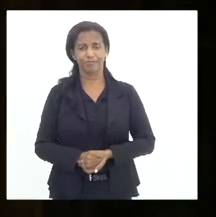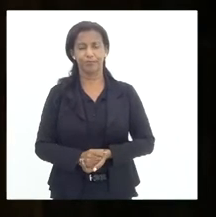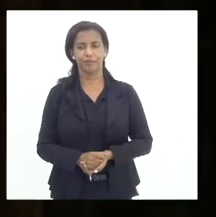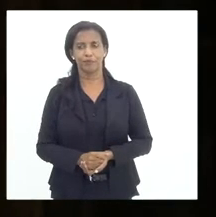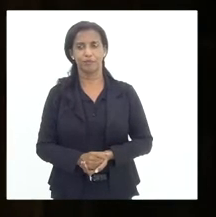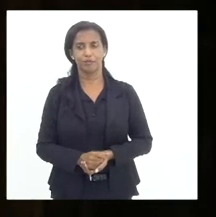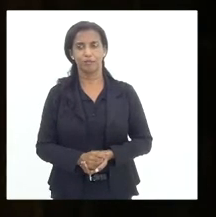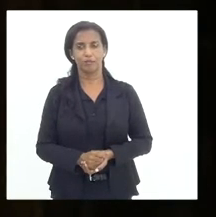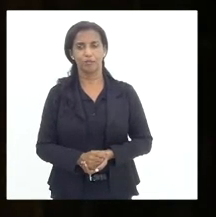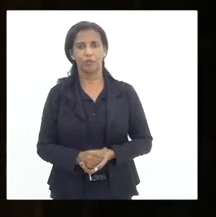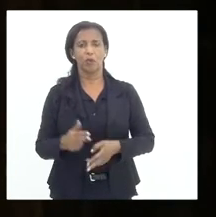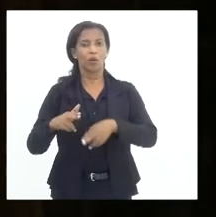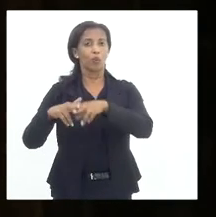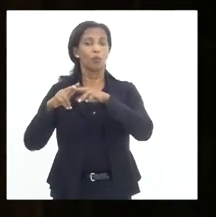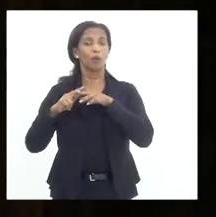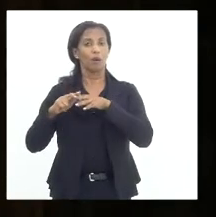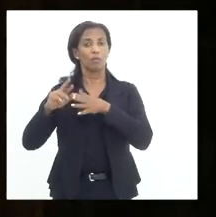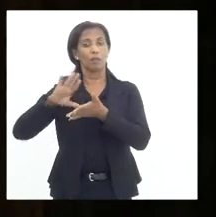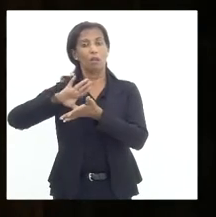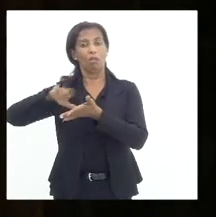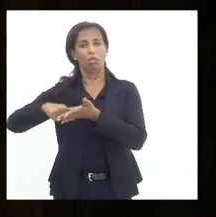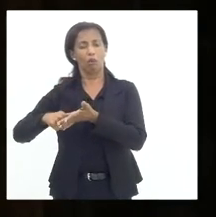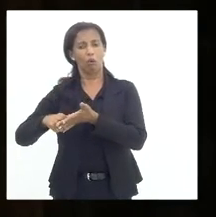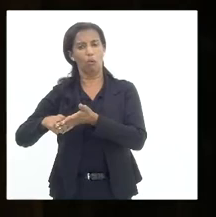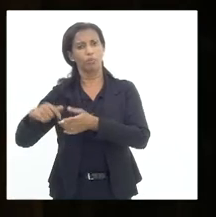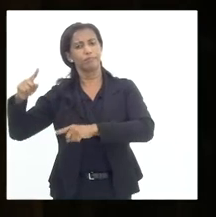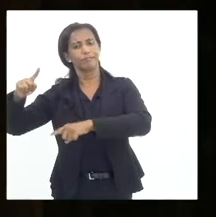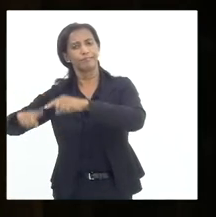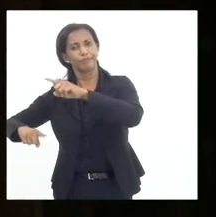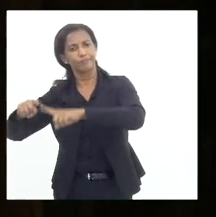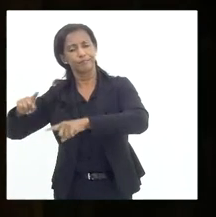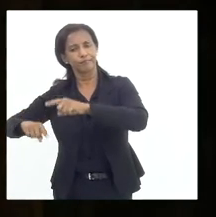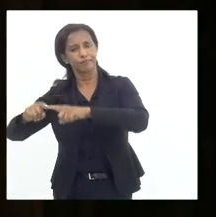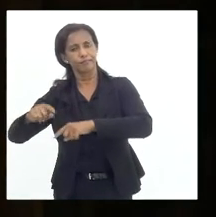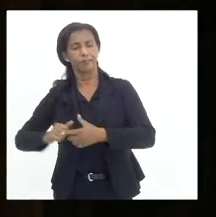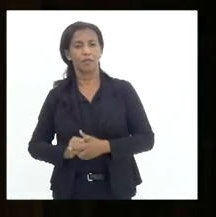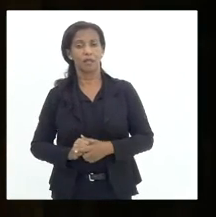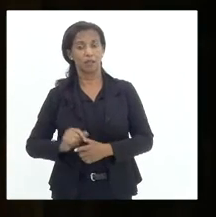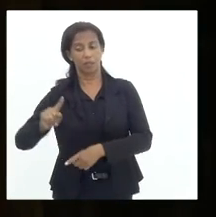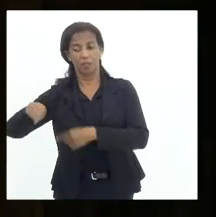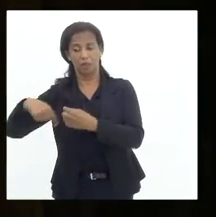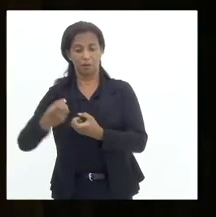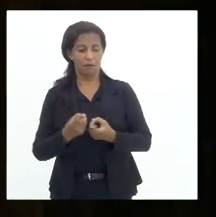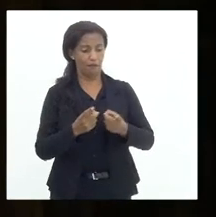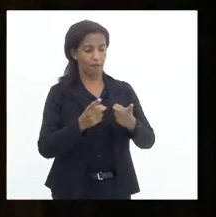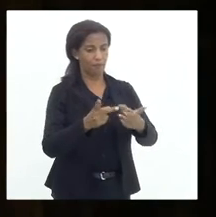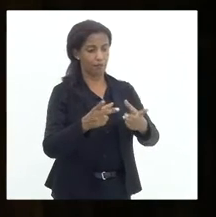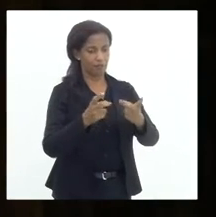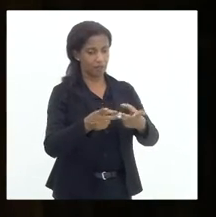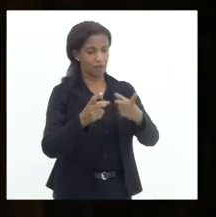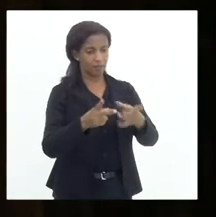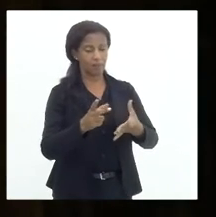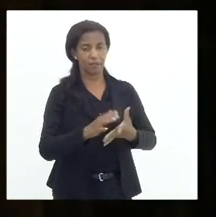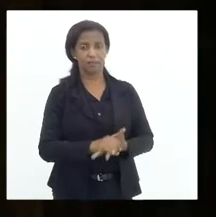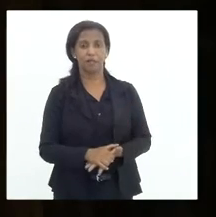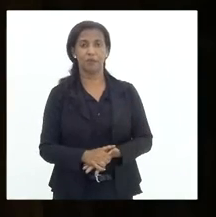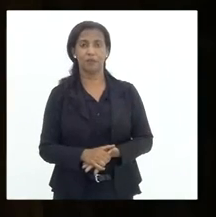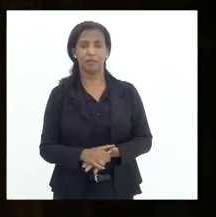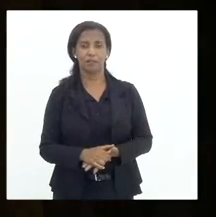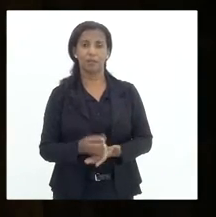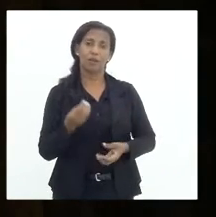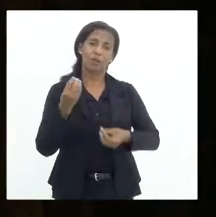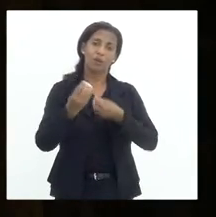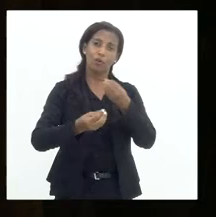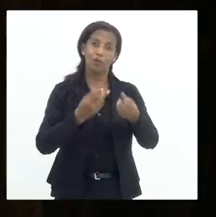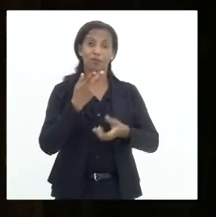Função de roubo de um produto que, segundamente, é vendido no mercado, como diz a